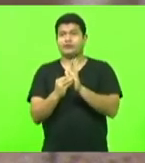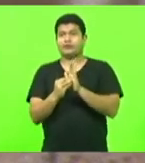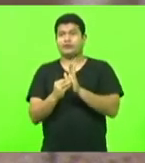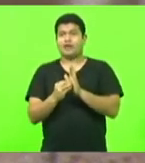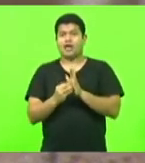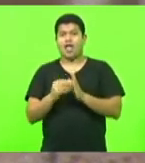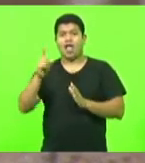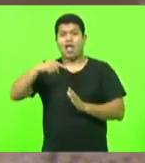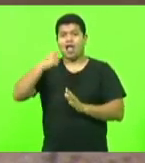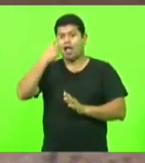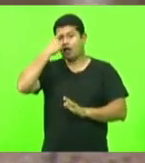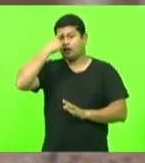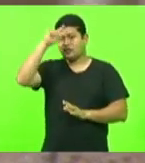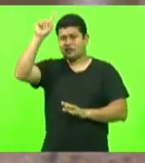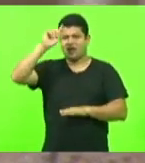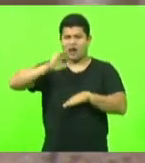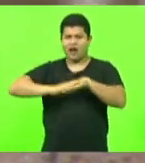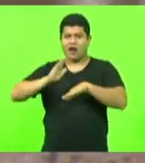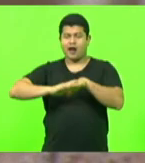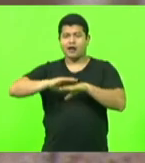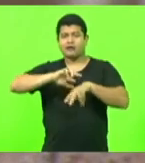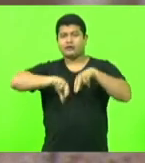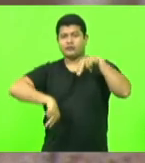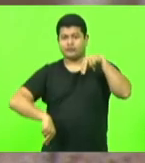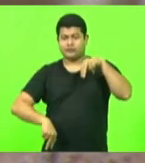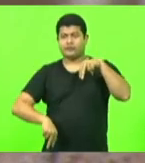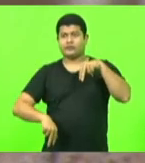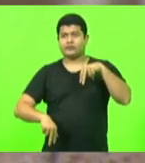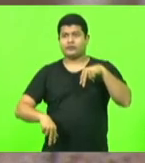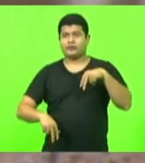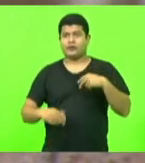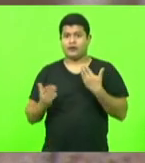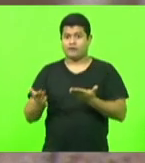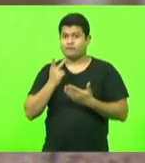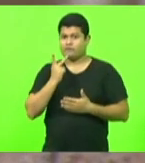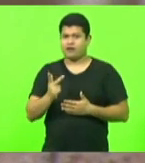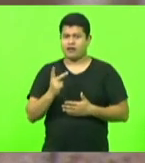ideologia de gênero, para quem diz que não existe no Brasil, está aí,